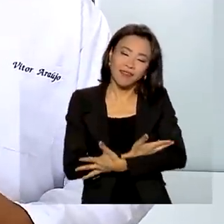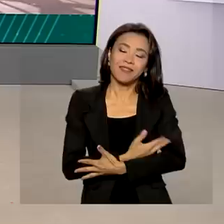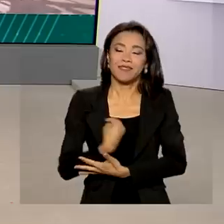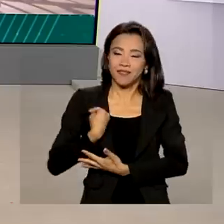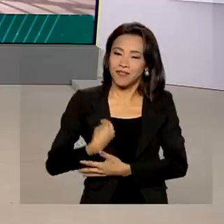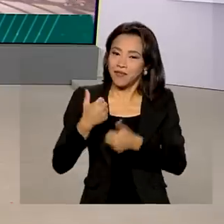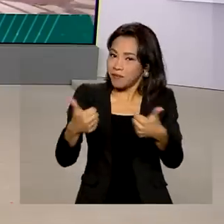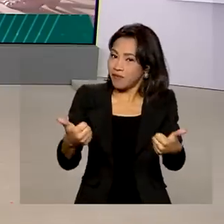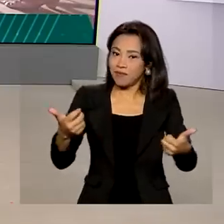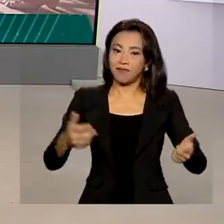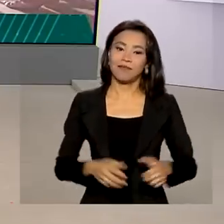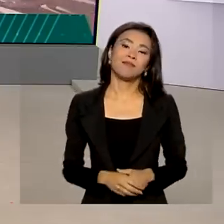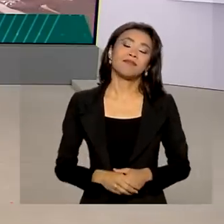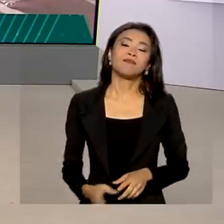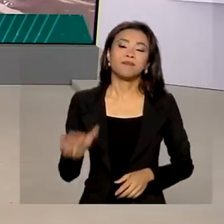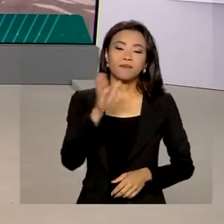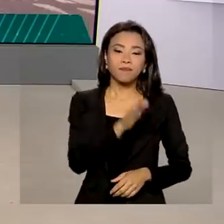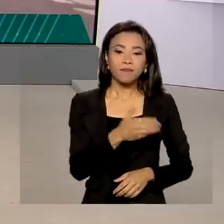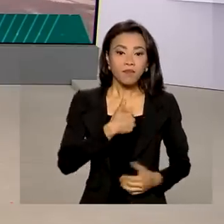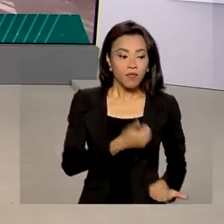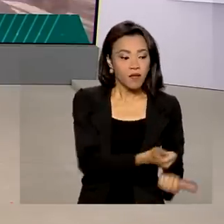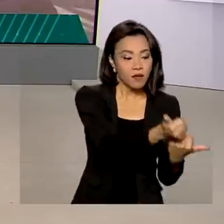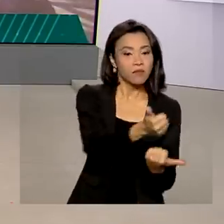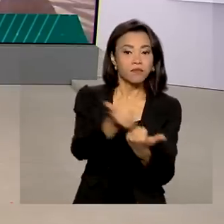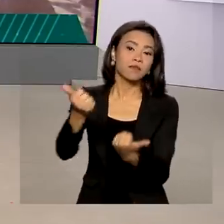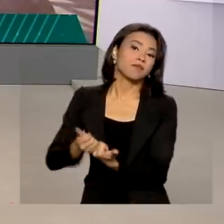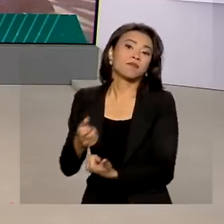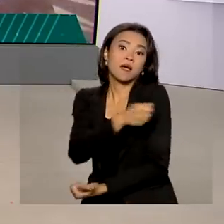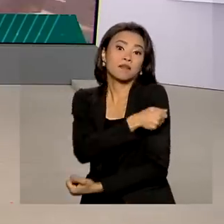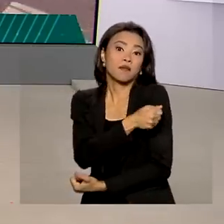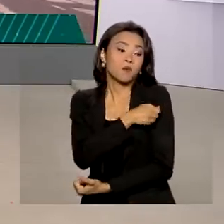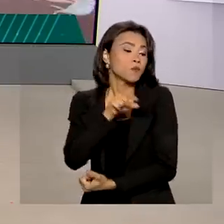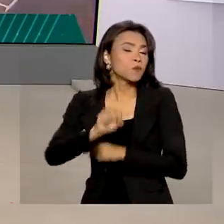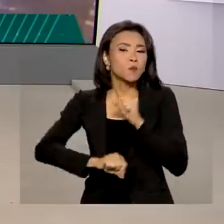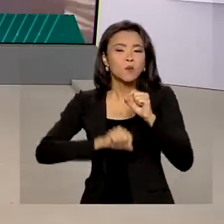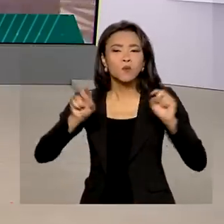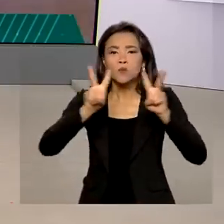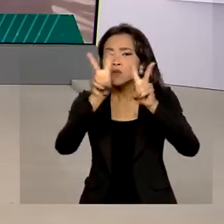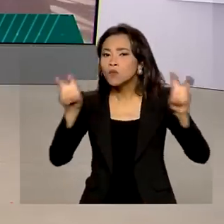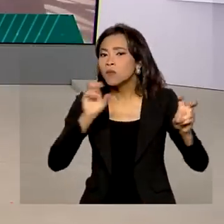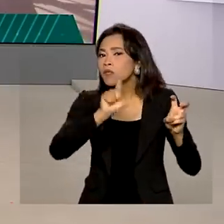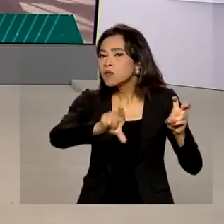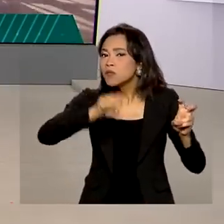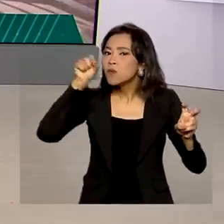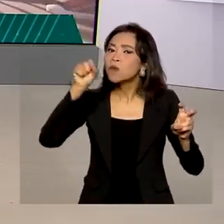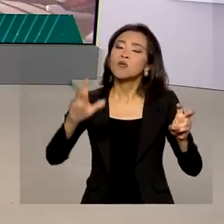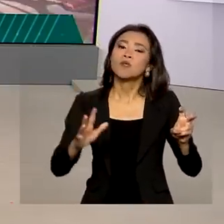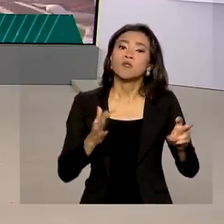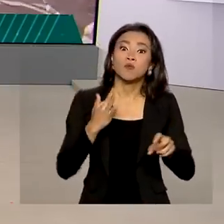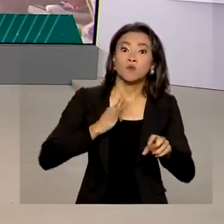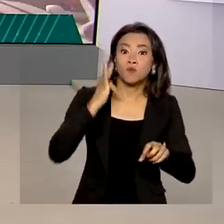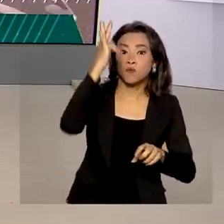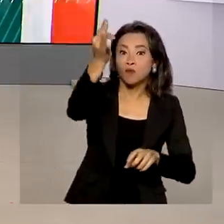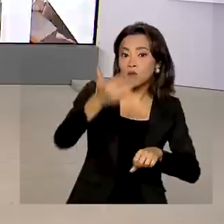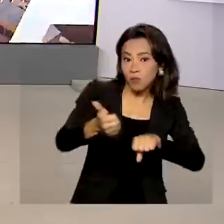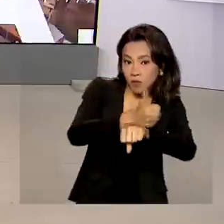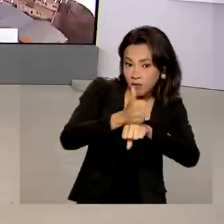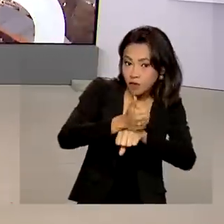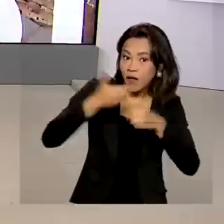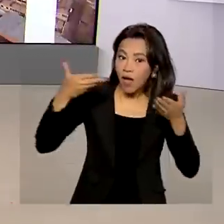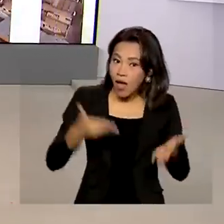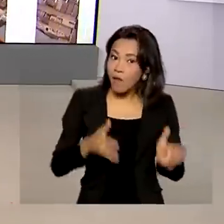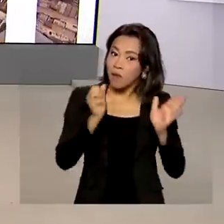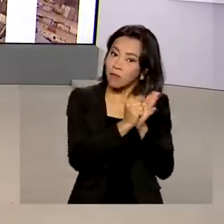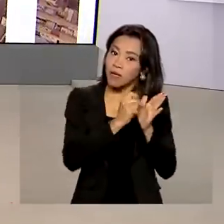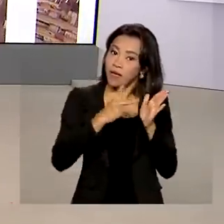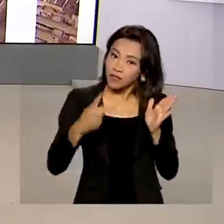bem. Apoiar estudantes na escolha do futuro profissional. Esse é o principal objetivo do Soltec, um aplicativo